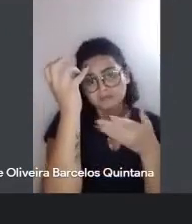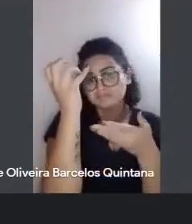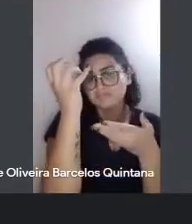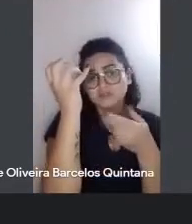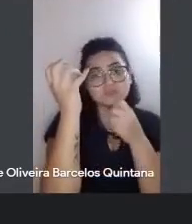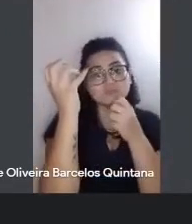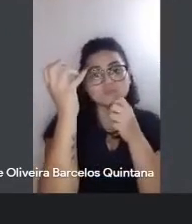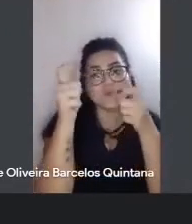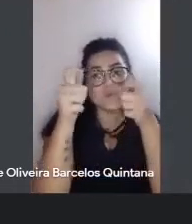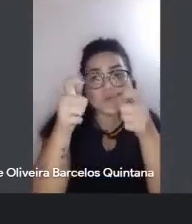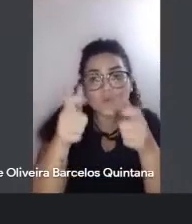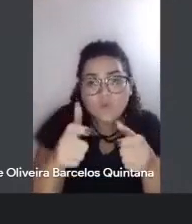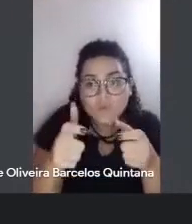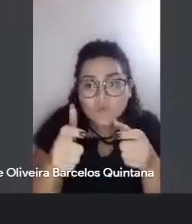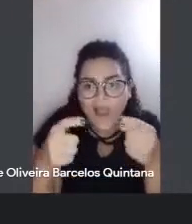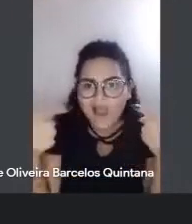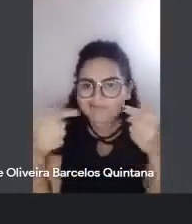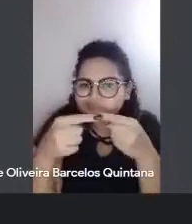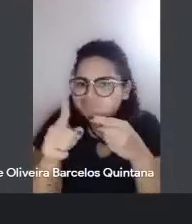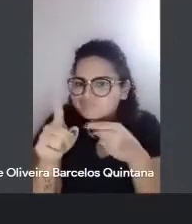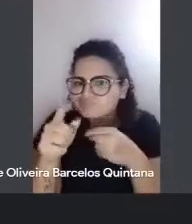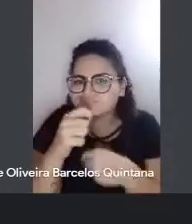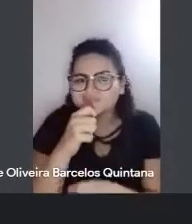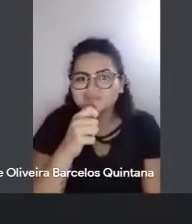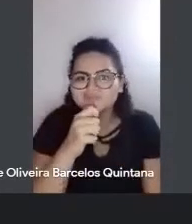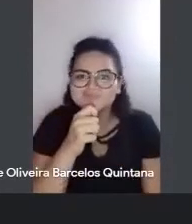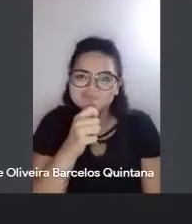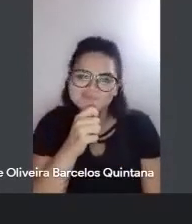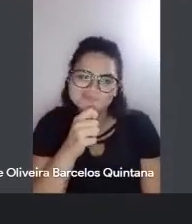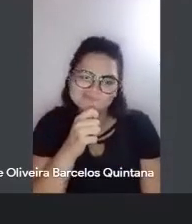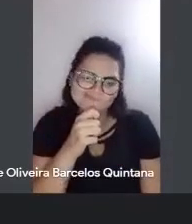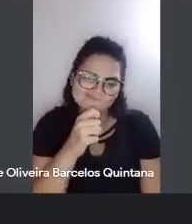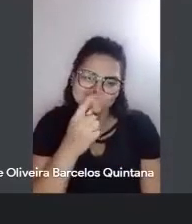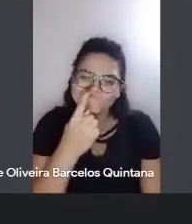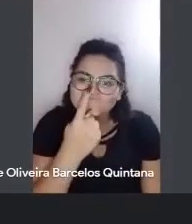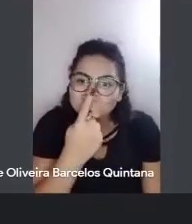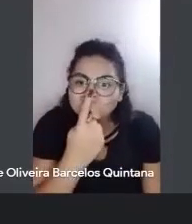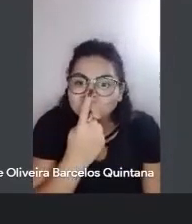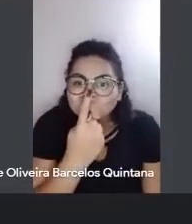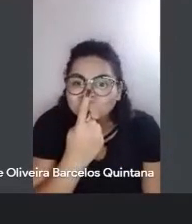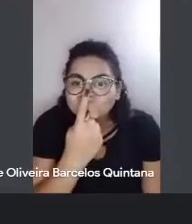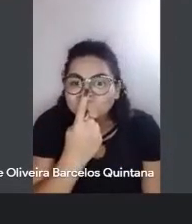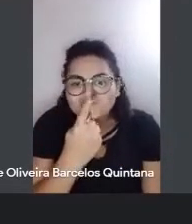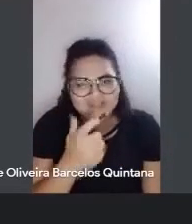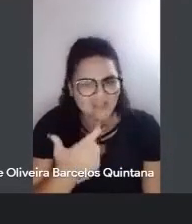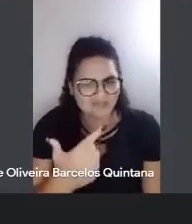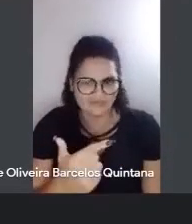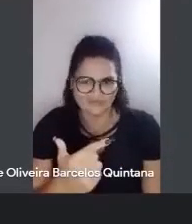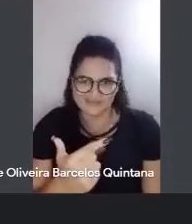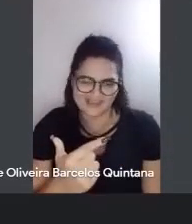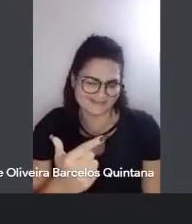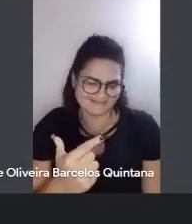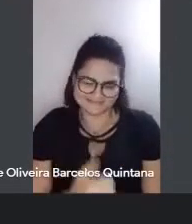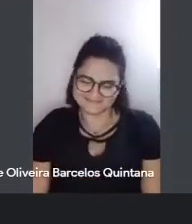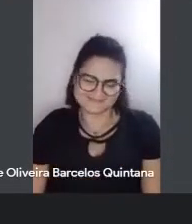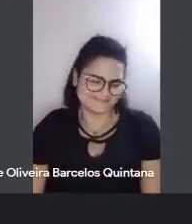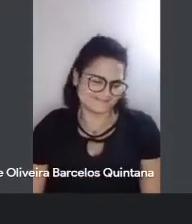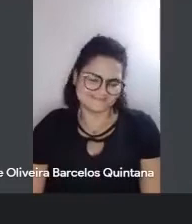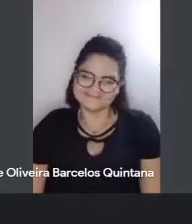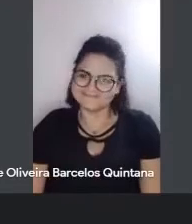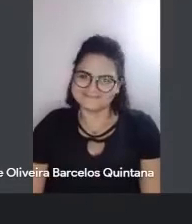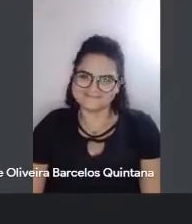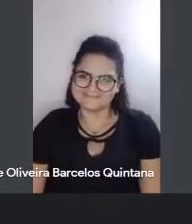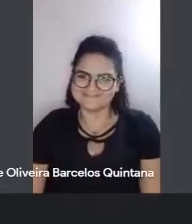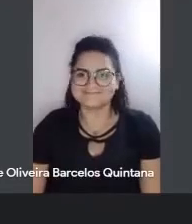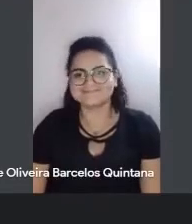tem esse entrelaçamento, essa coisa toda que aquele meio ambiente te dá, né? Eu acho que é um pouco isso.